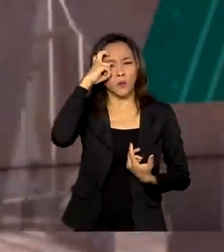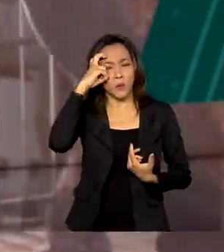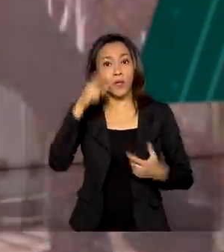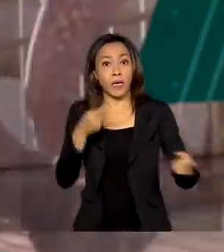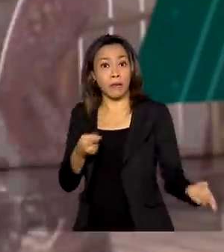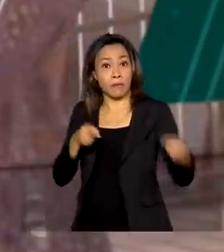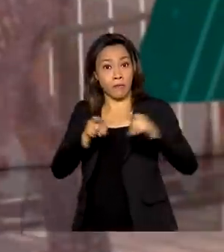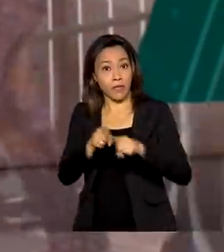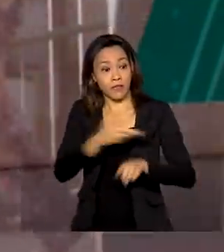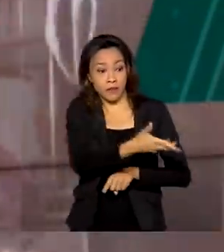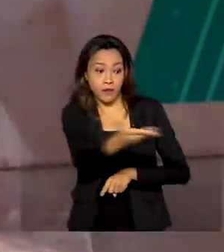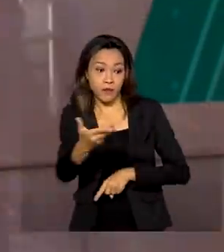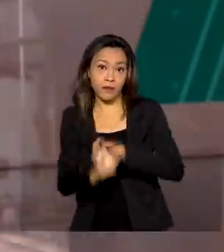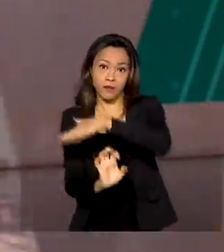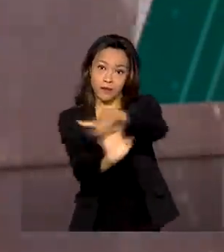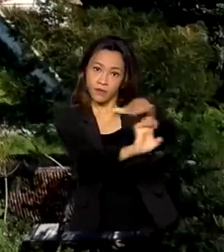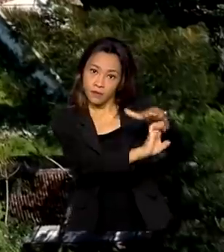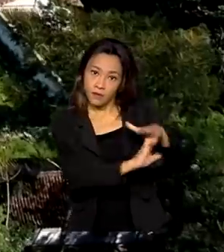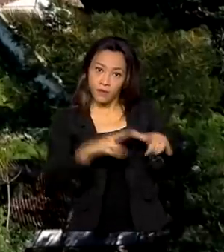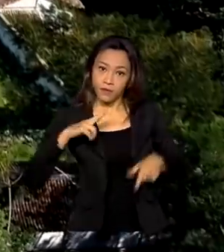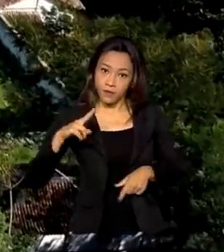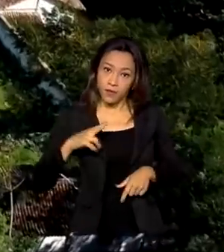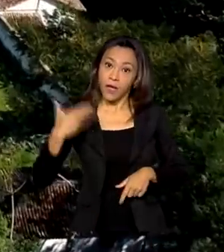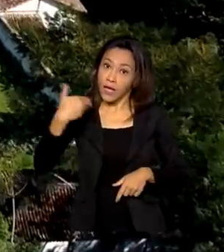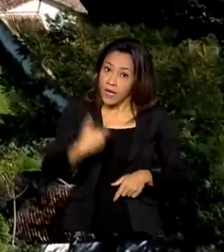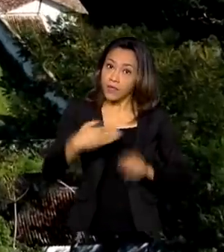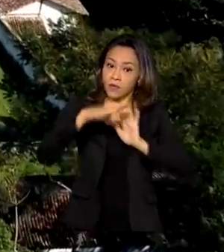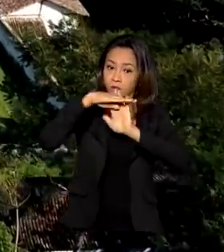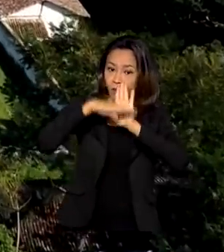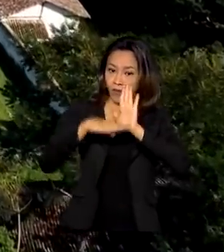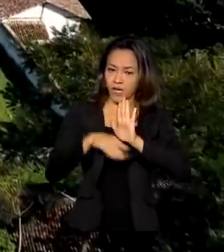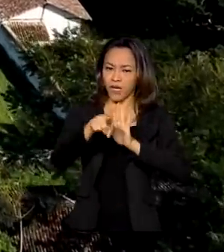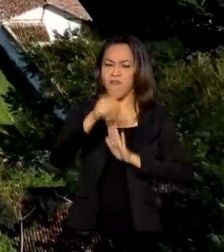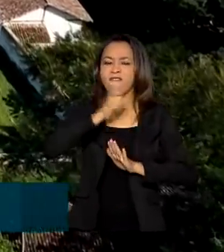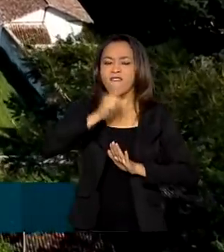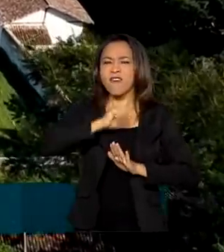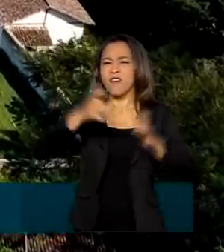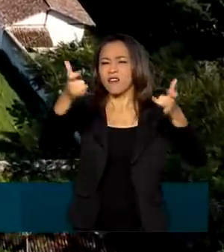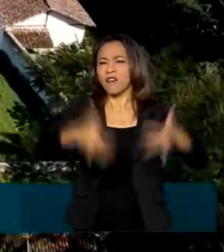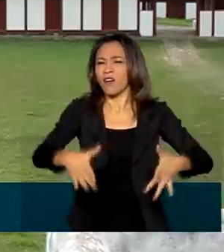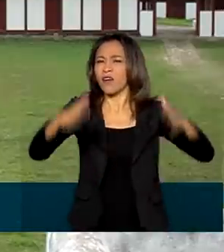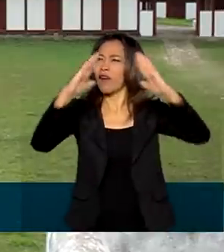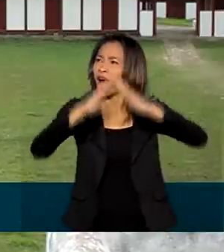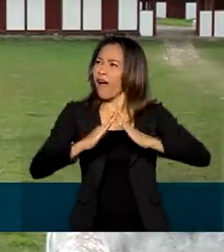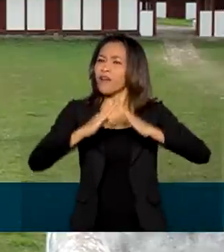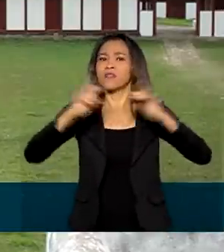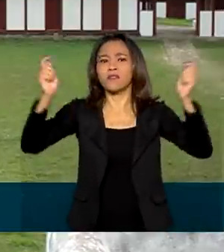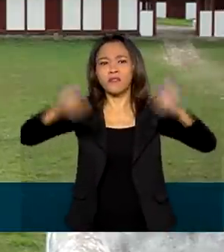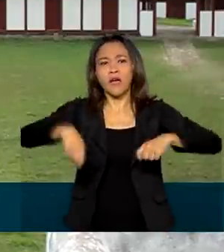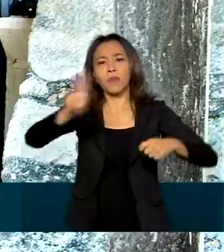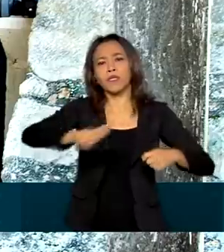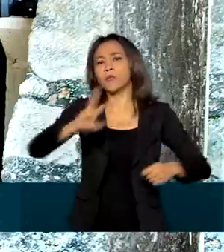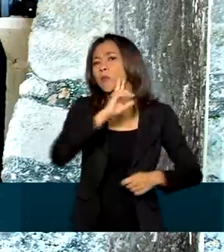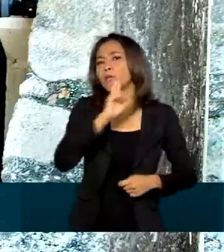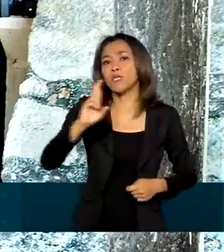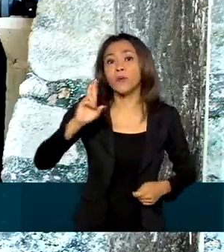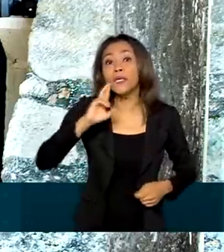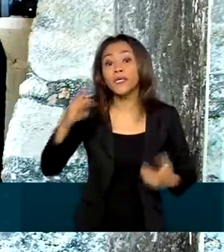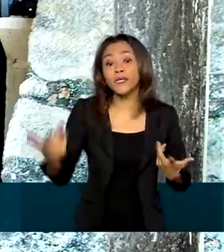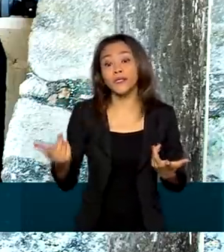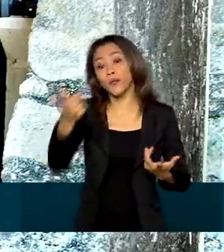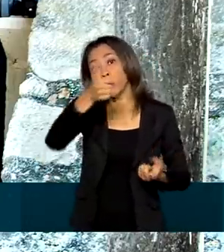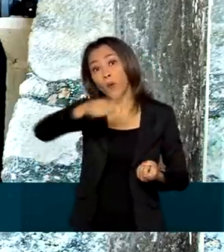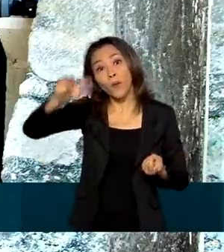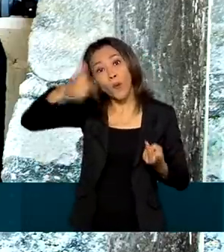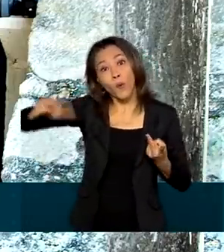parcerias com a iniciativa privada. Por meio do Revive Brasil, prédios antigos podem ser usados, por exemplo, como restaurantes ou outros